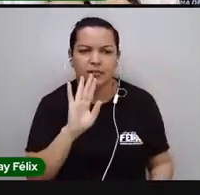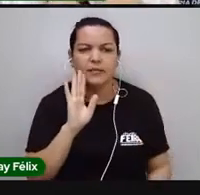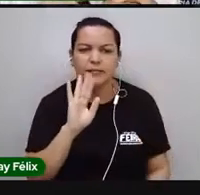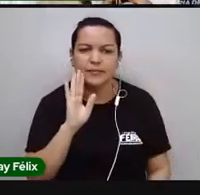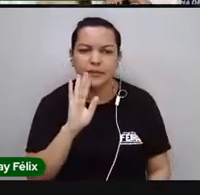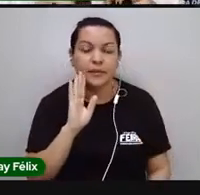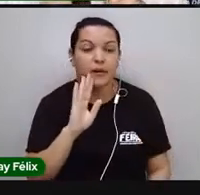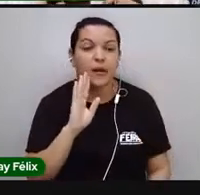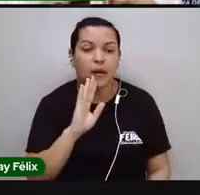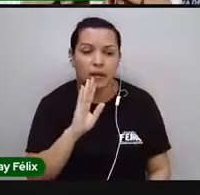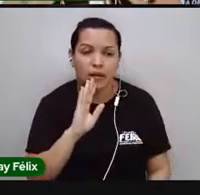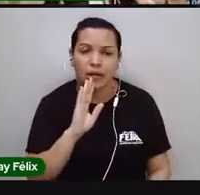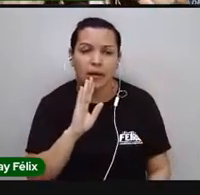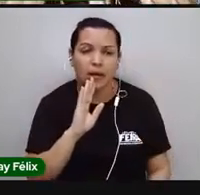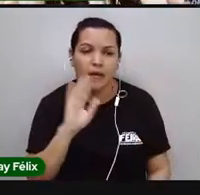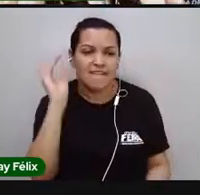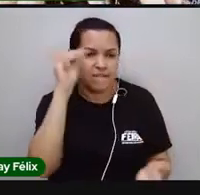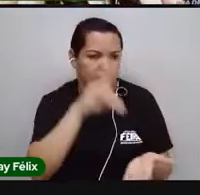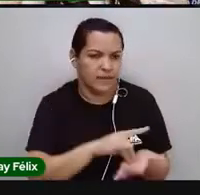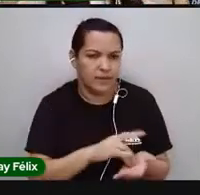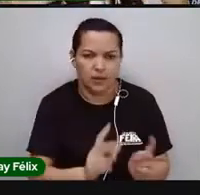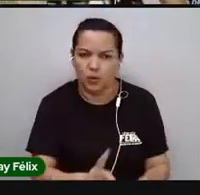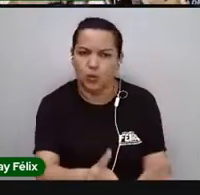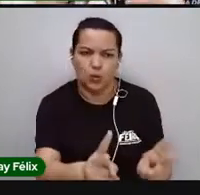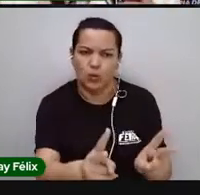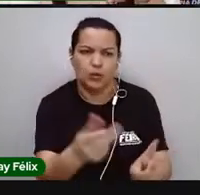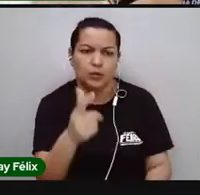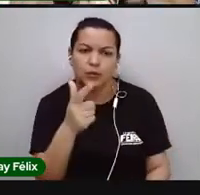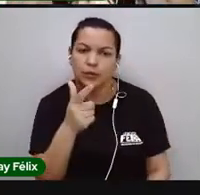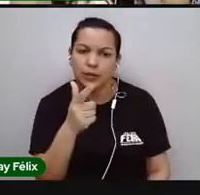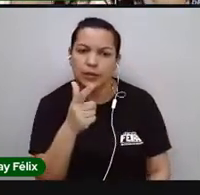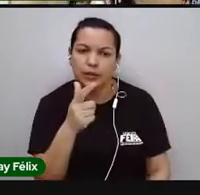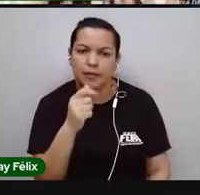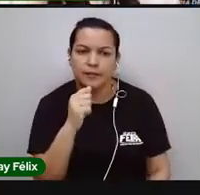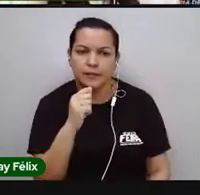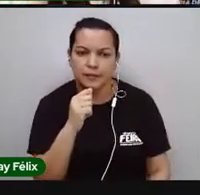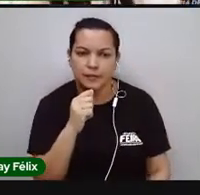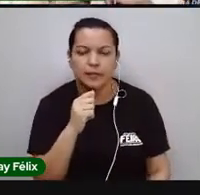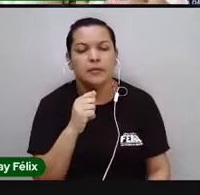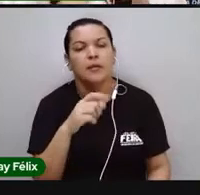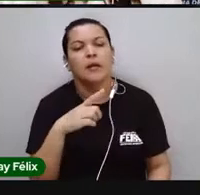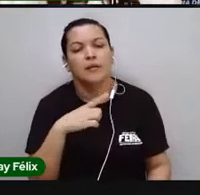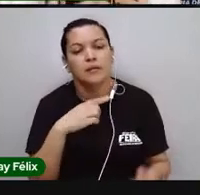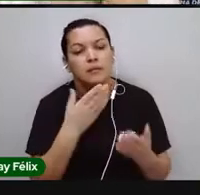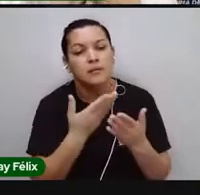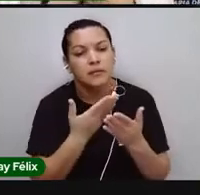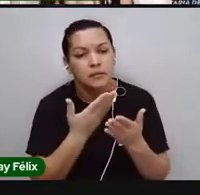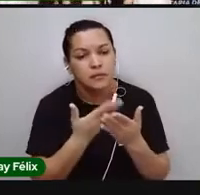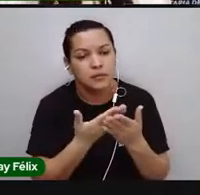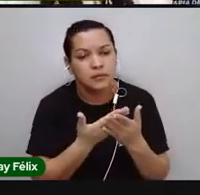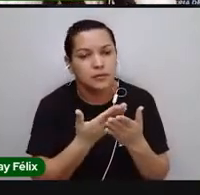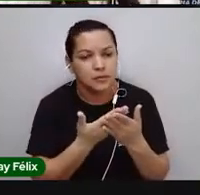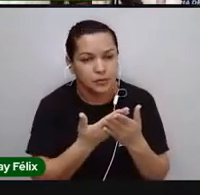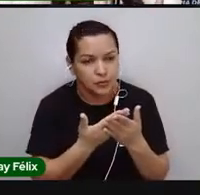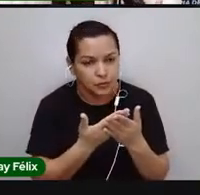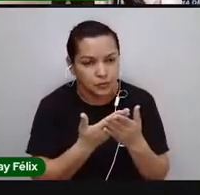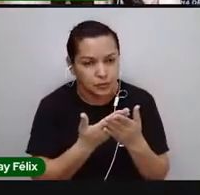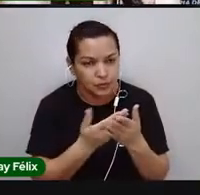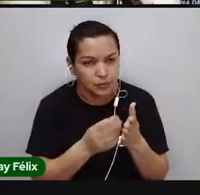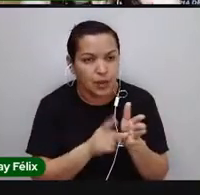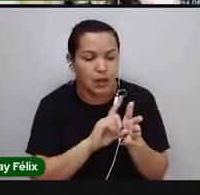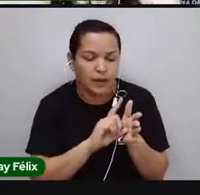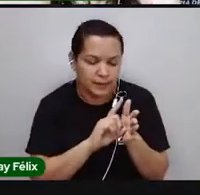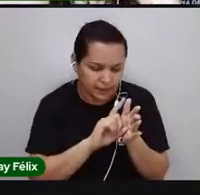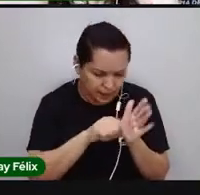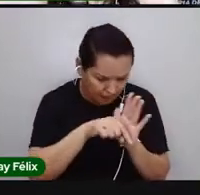Que a ciência, ela não tem uma verdade absoluta. Ela tem um estudo que foi pesquisado, que